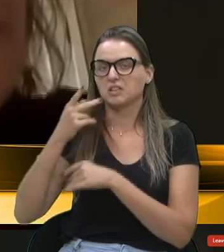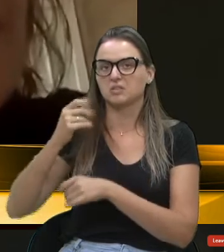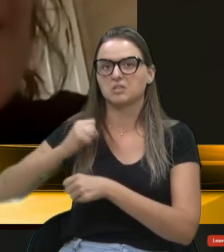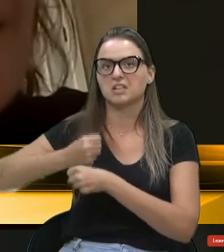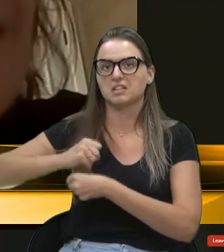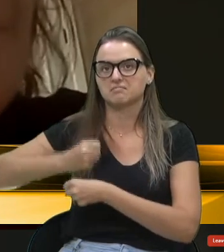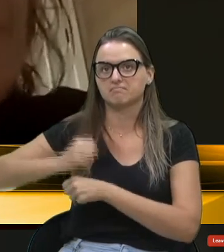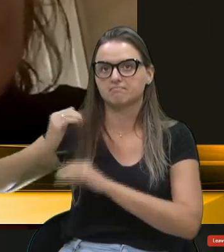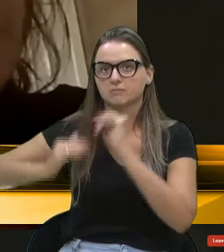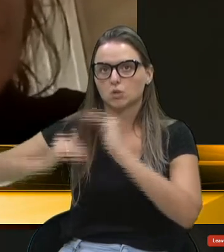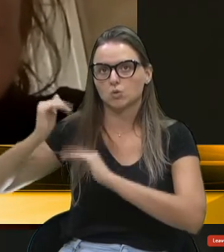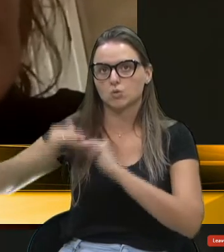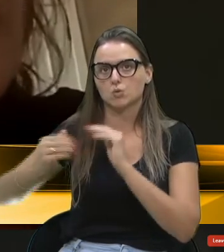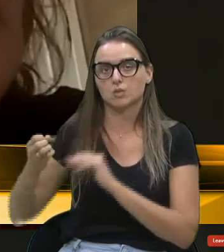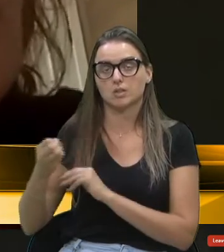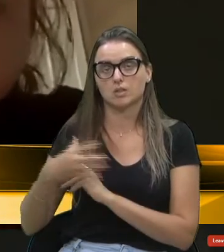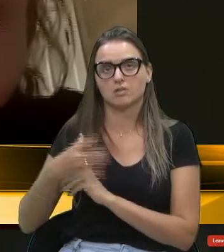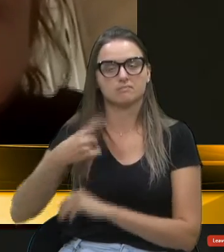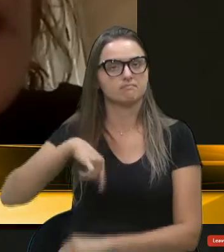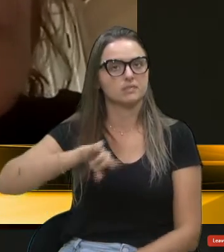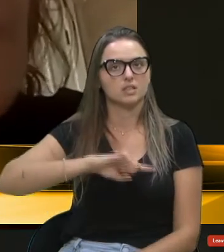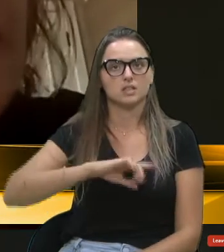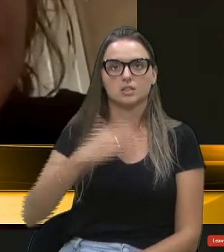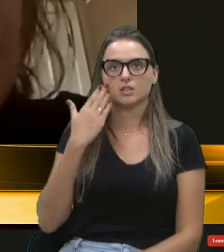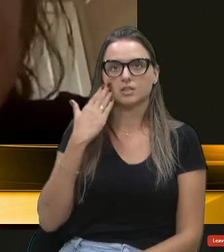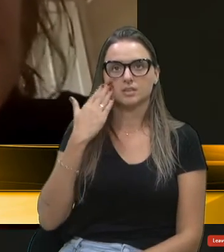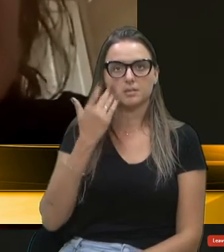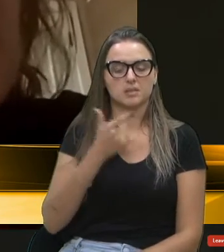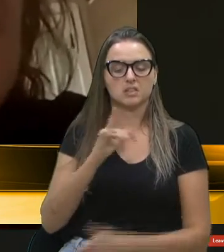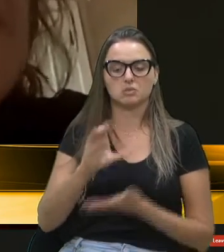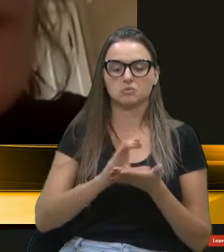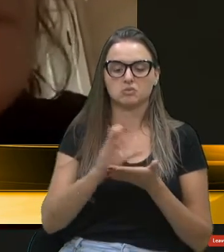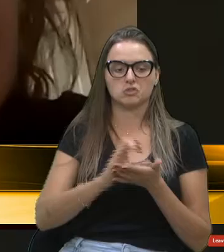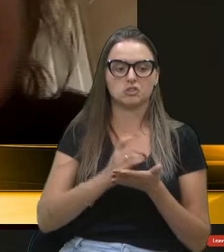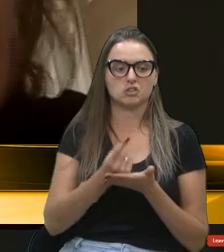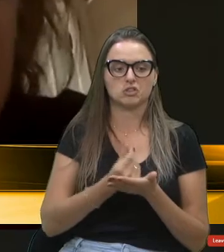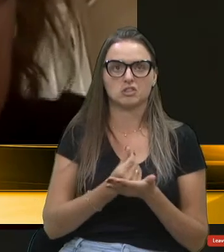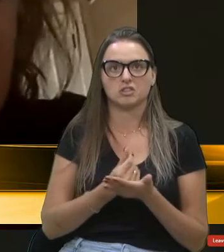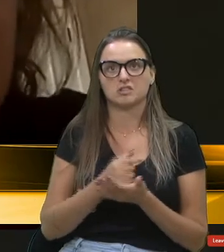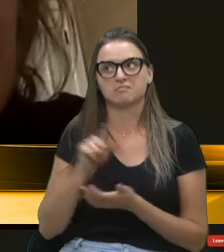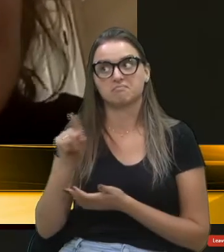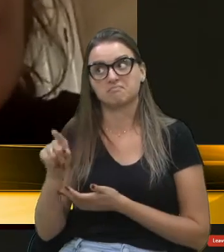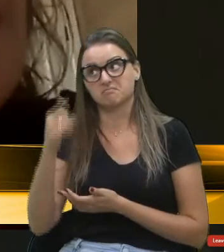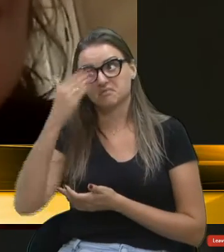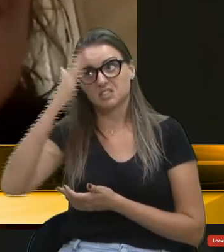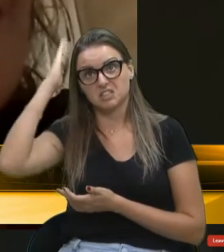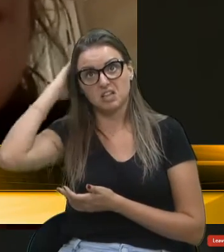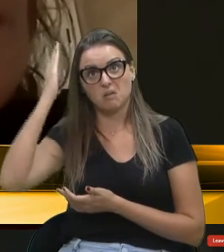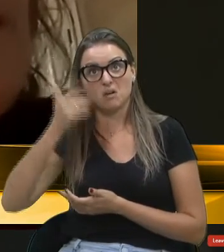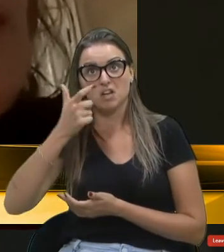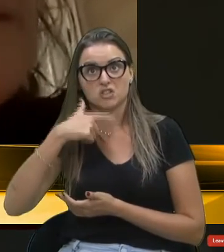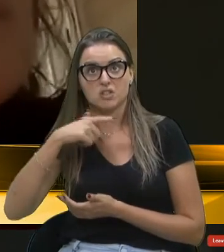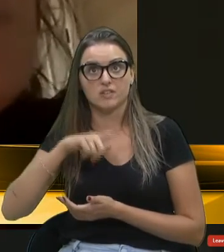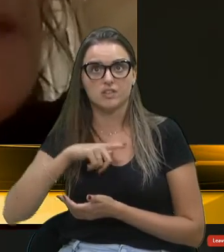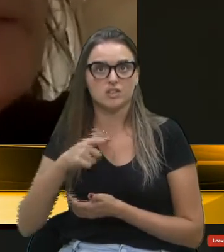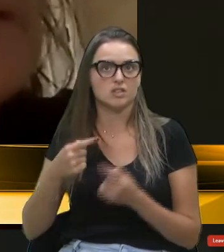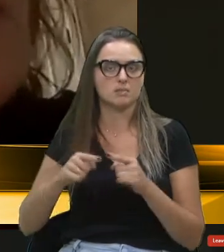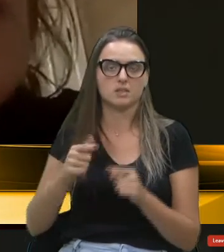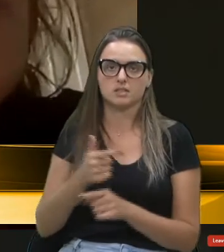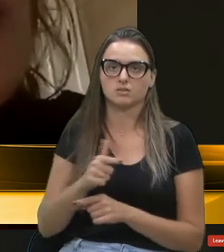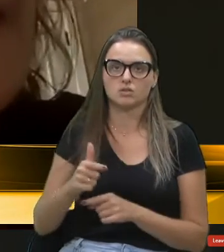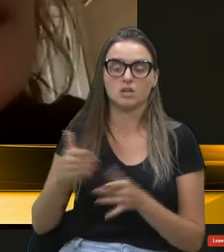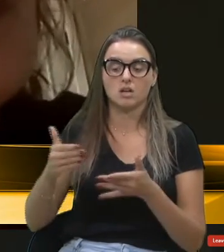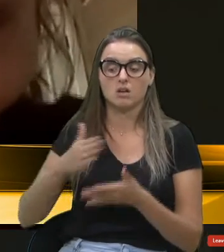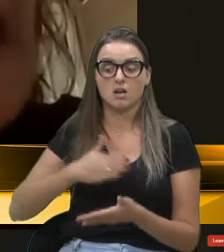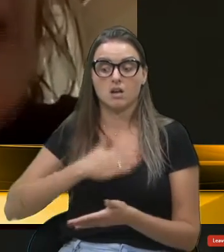que não havia verba para aquilo. Ele achava que havia, mas não havia. Então, a nossa surpresa é